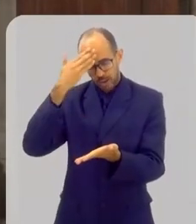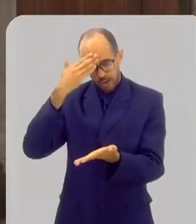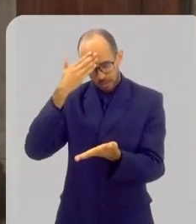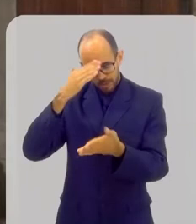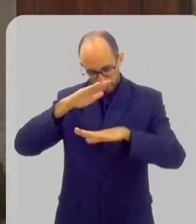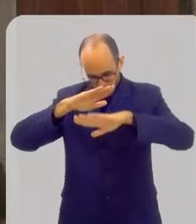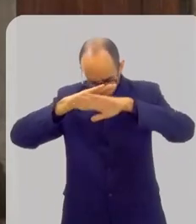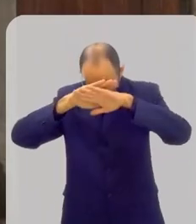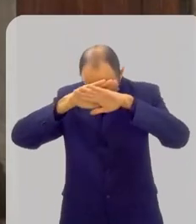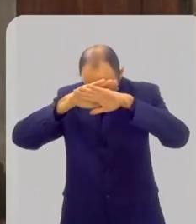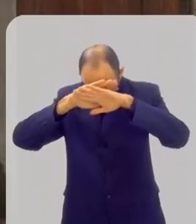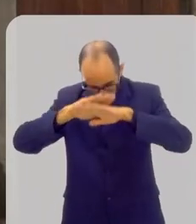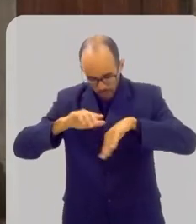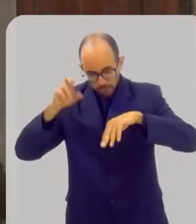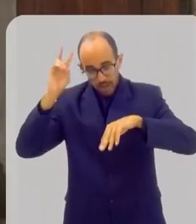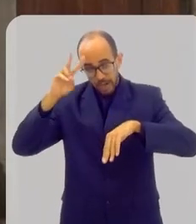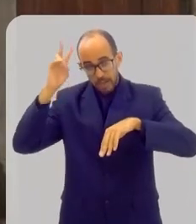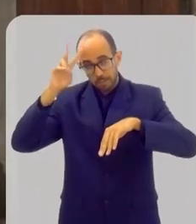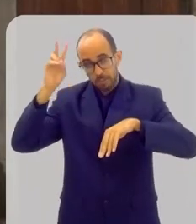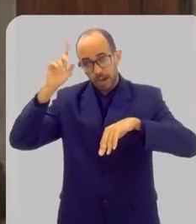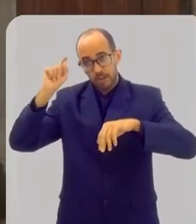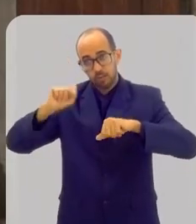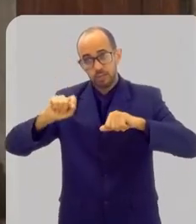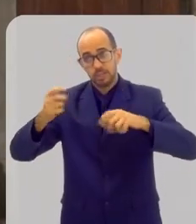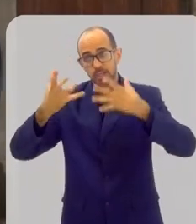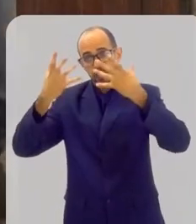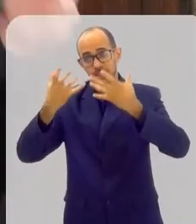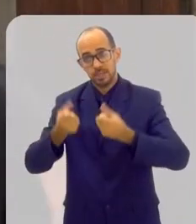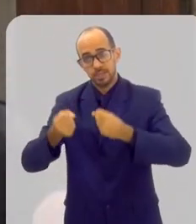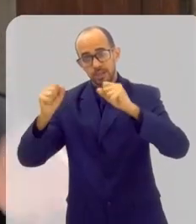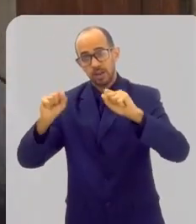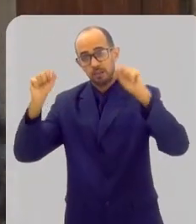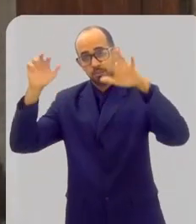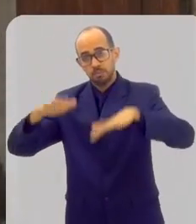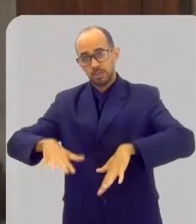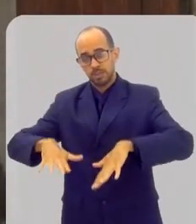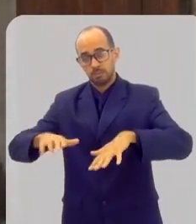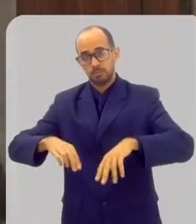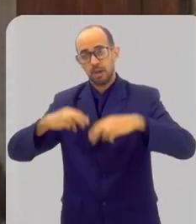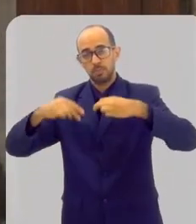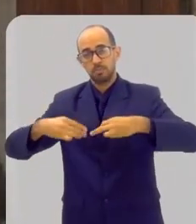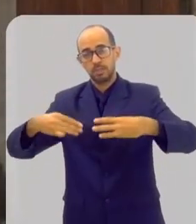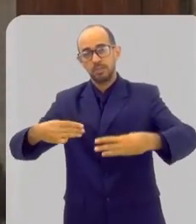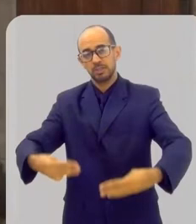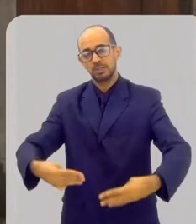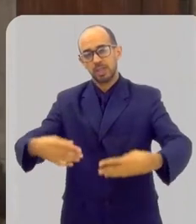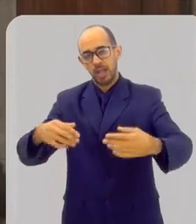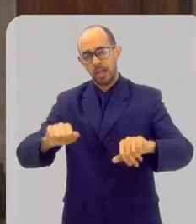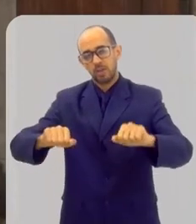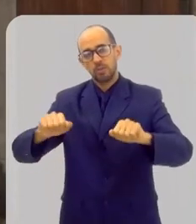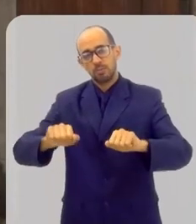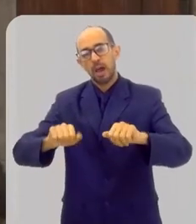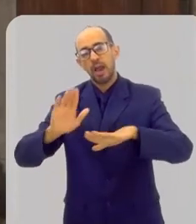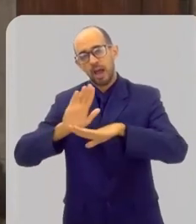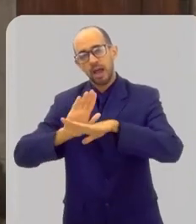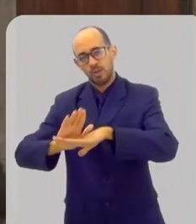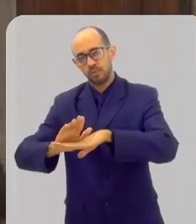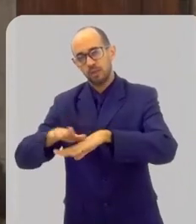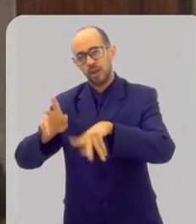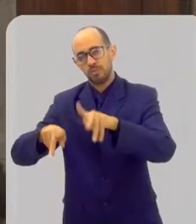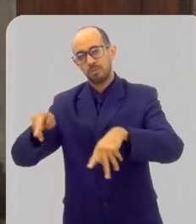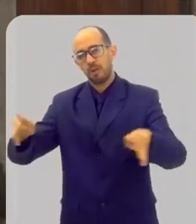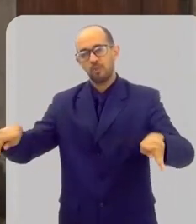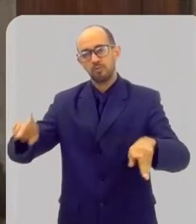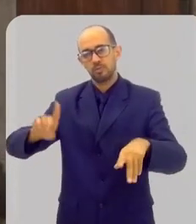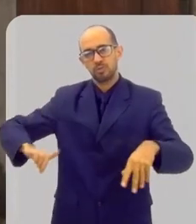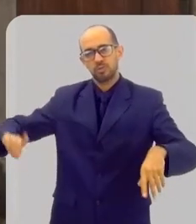no altar, lembrando que você está sendo ordenado para o ministério do altar, para ministrar os sacramentos ao povo de